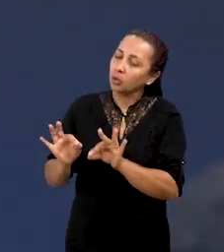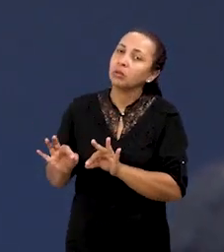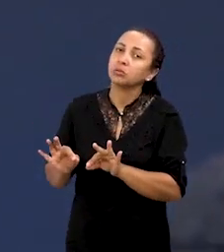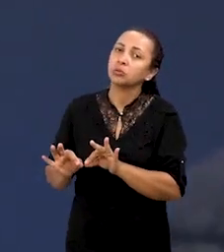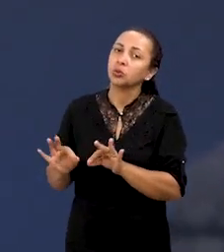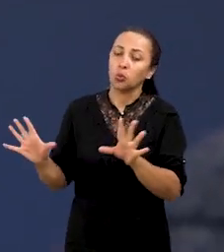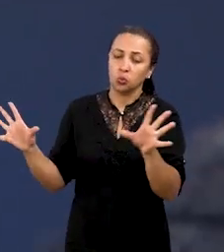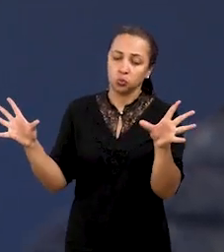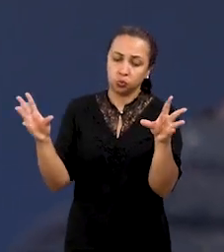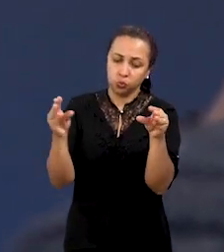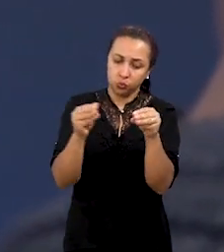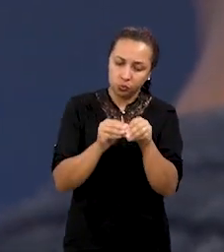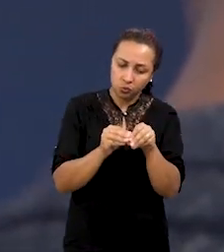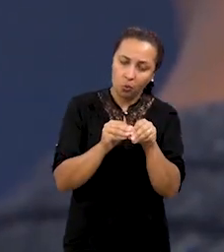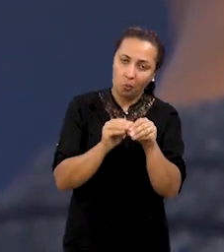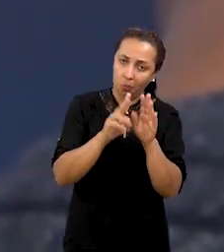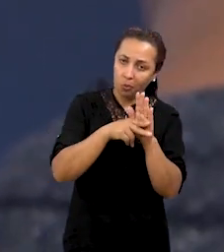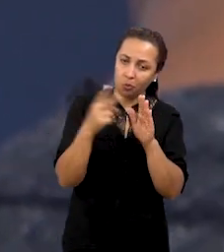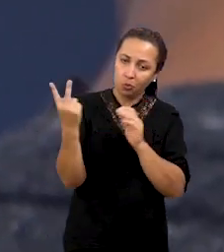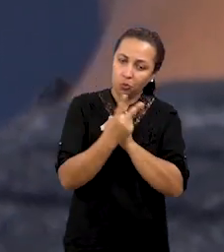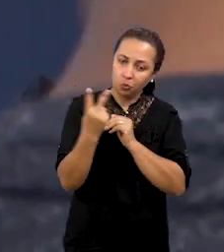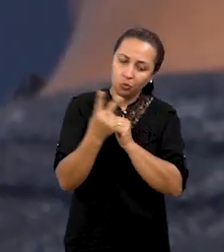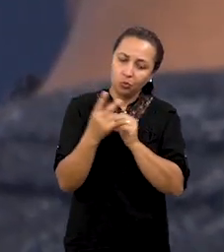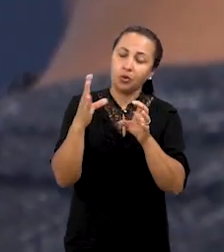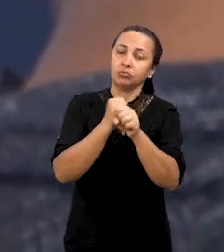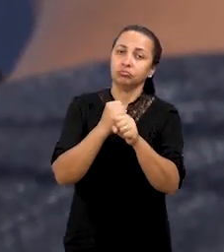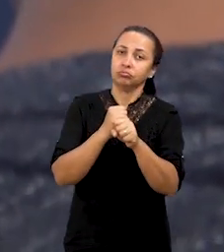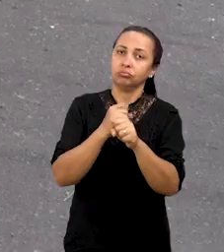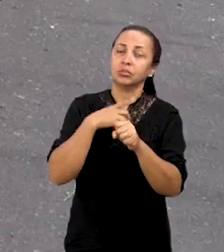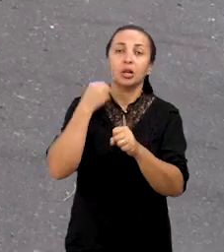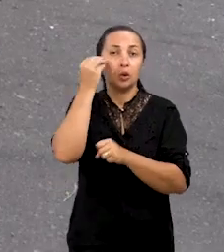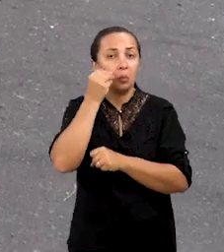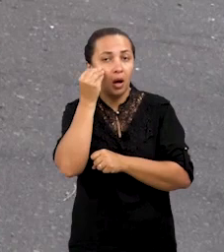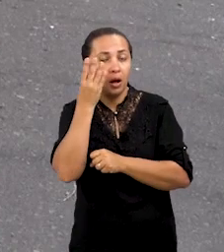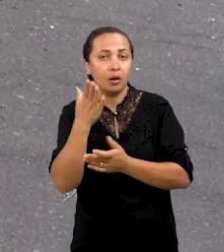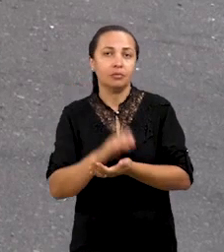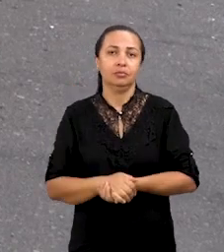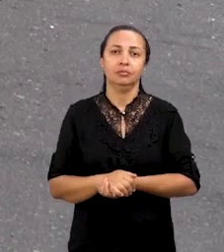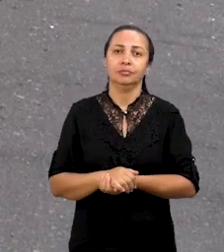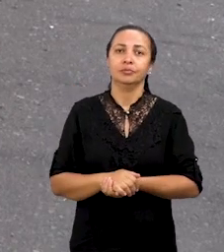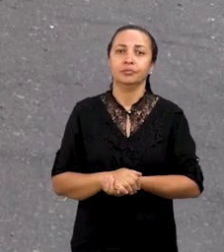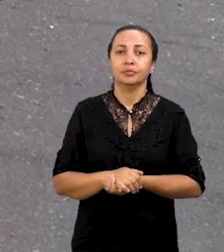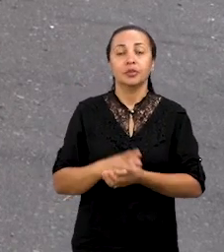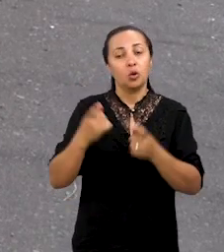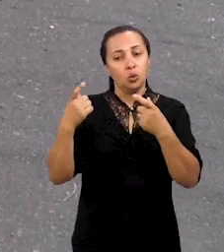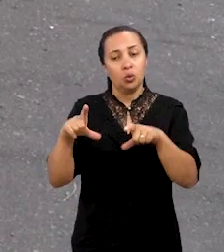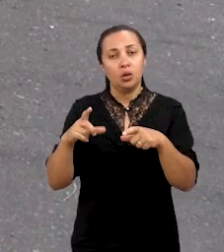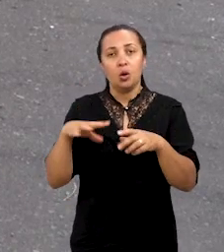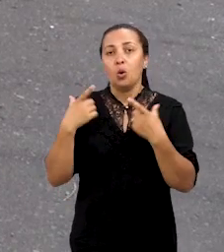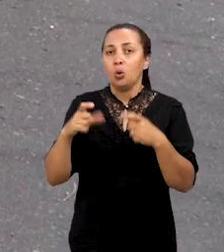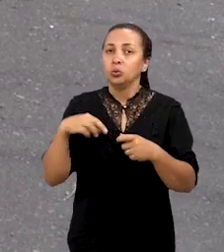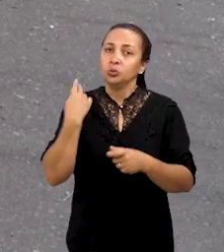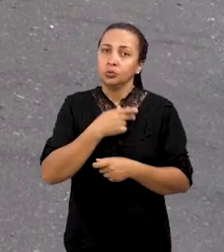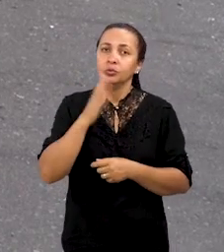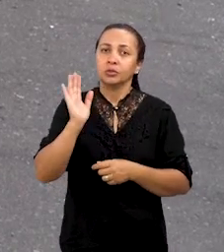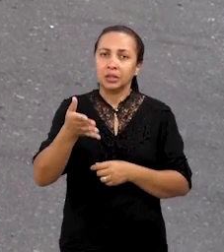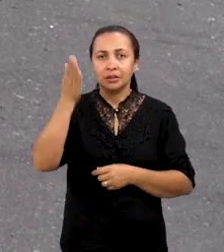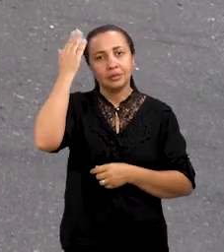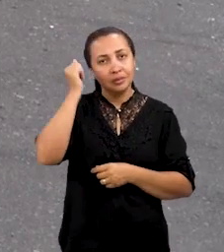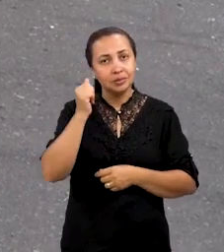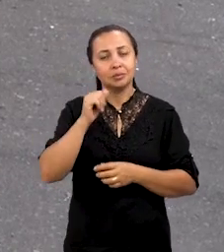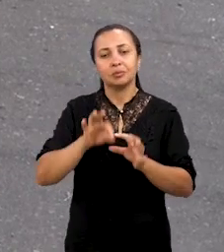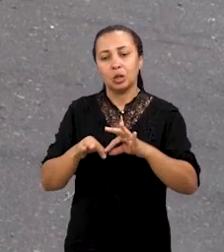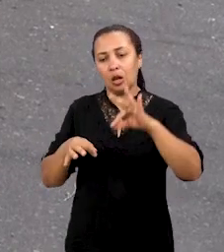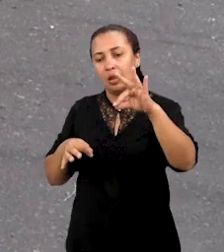Juntando tudo isso, nós, então, chegamos à fase de testes. Esse equipamento foi testado em um local onde a gente já sabia o perfil longitudinal